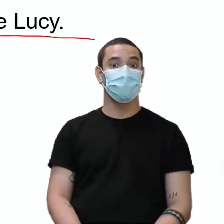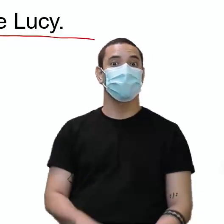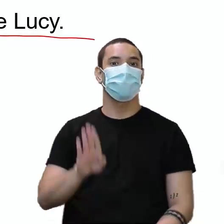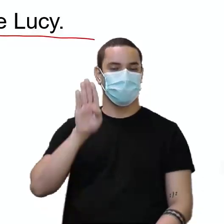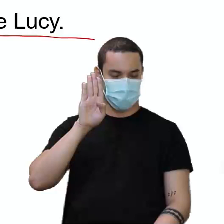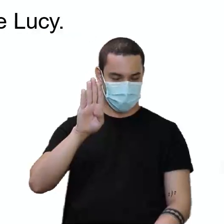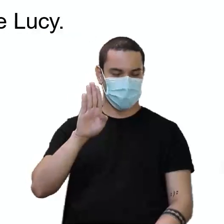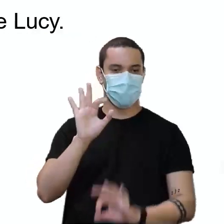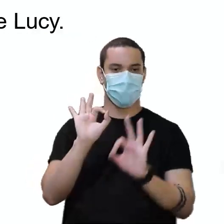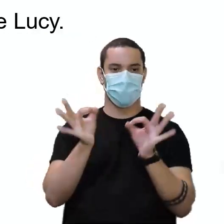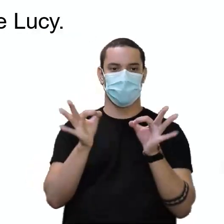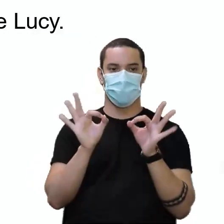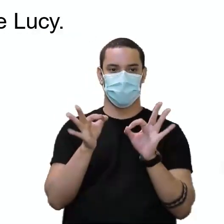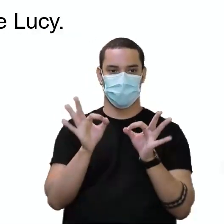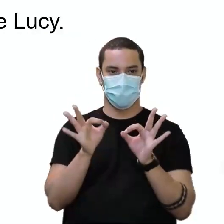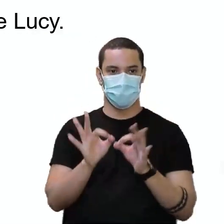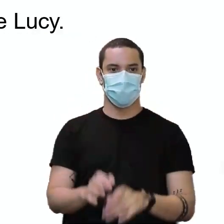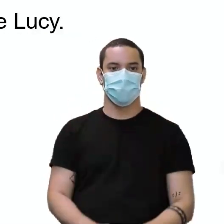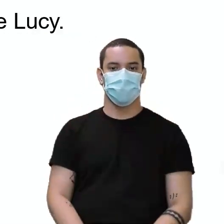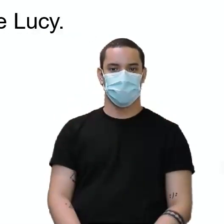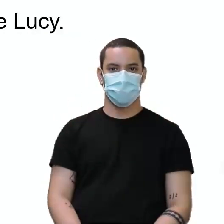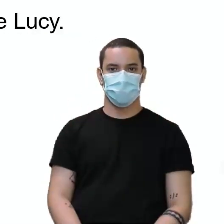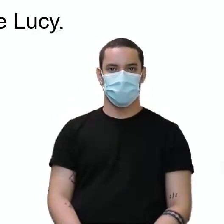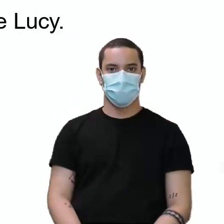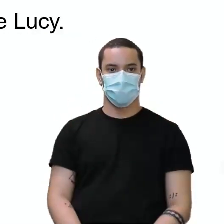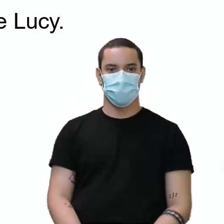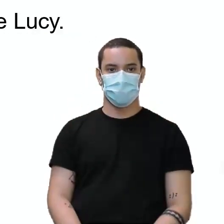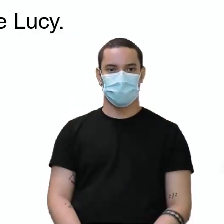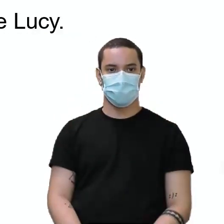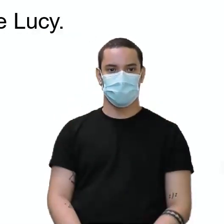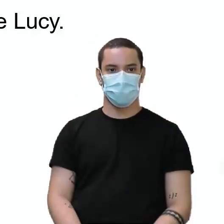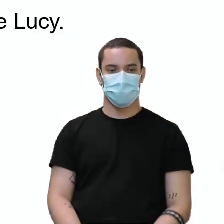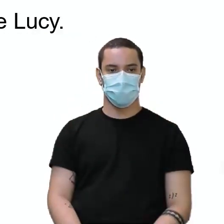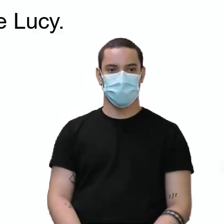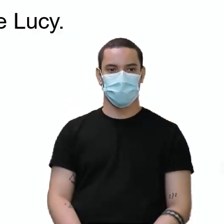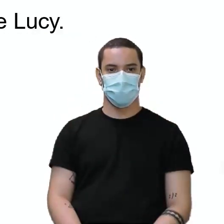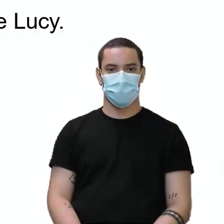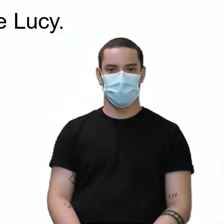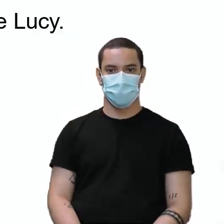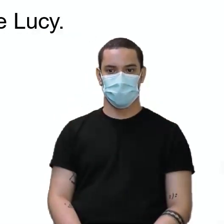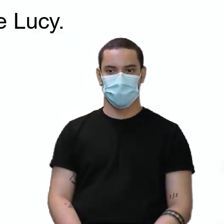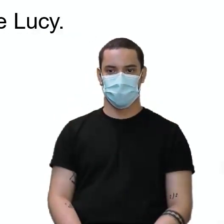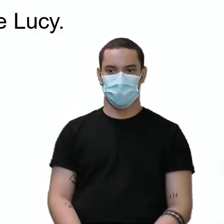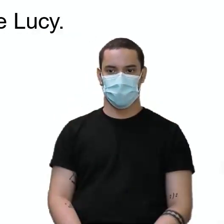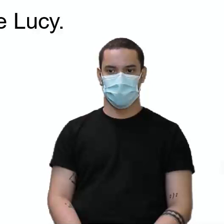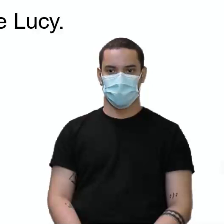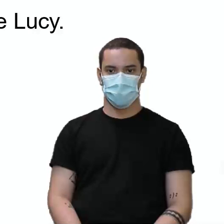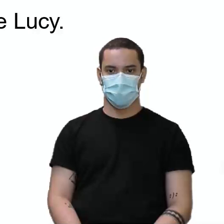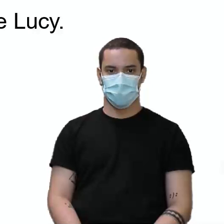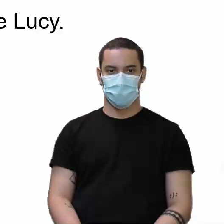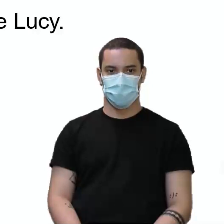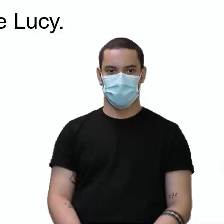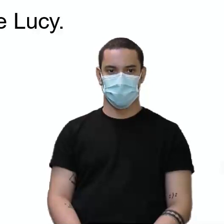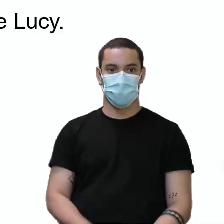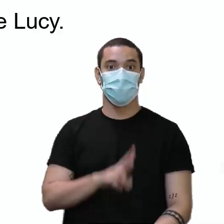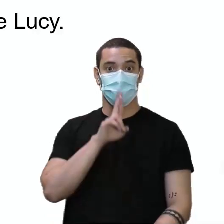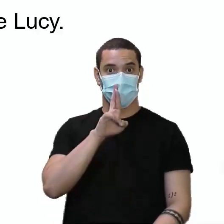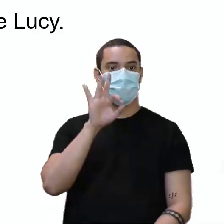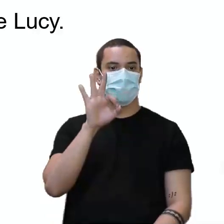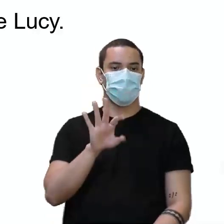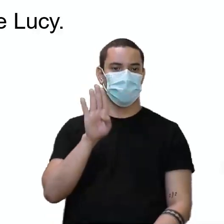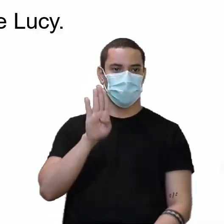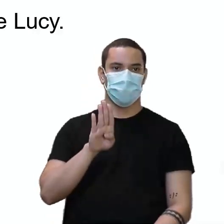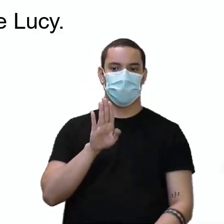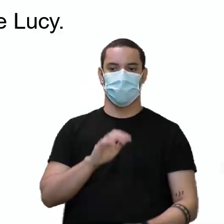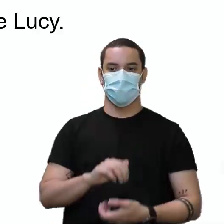é mandona, chamando ela de first sergeant para o Snoopy. Então, essa a resposta correta,